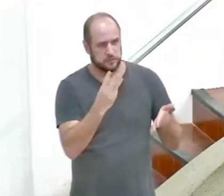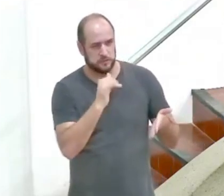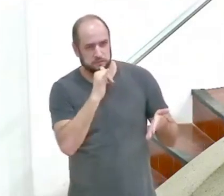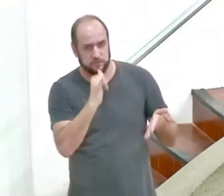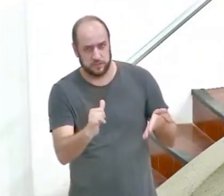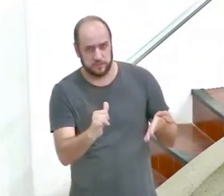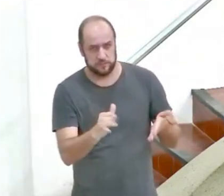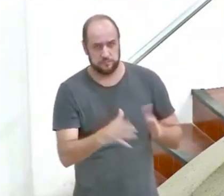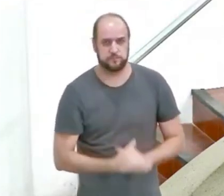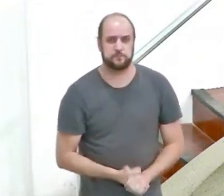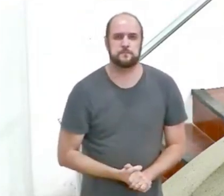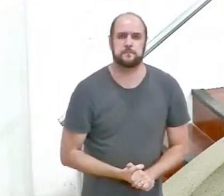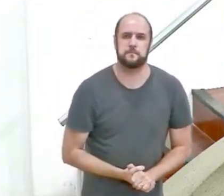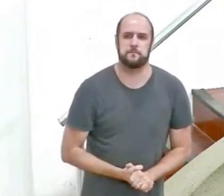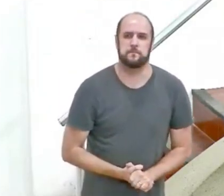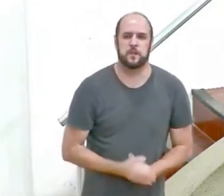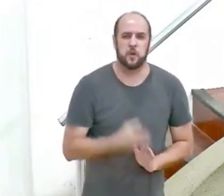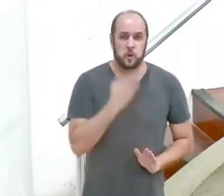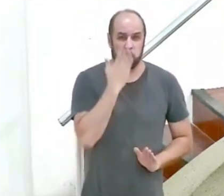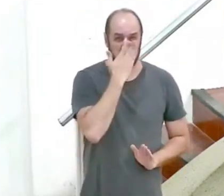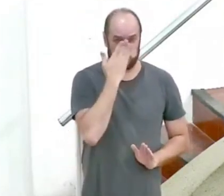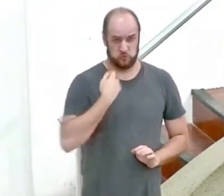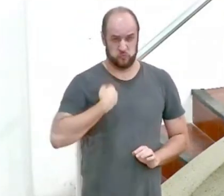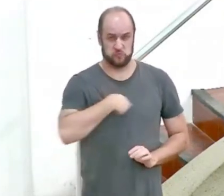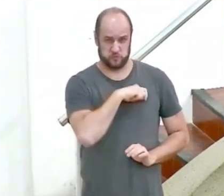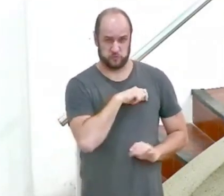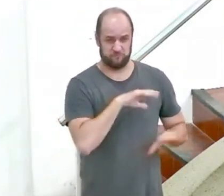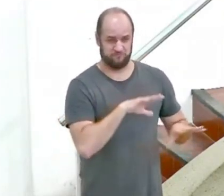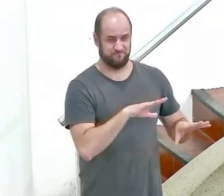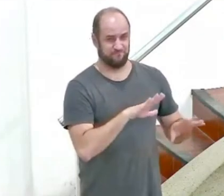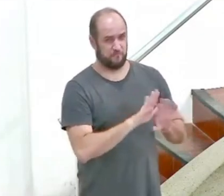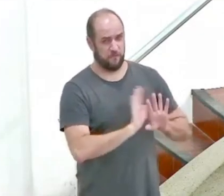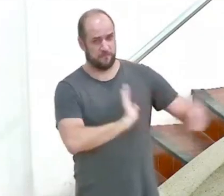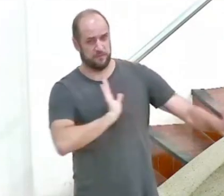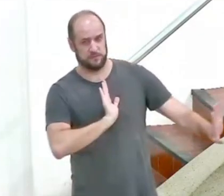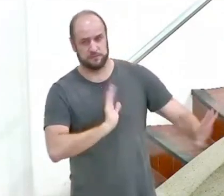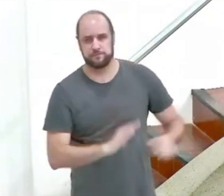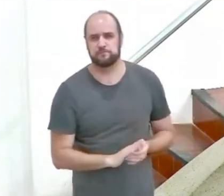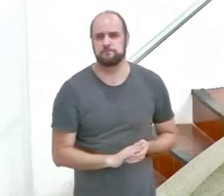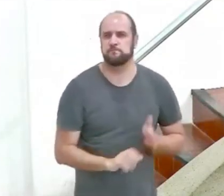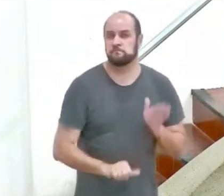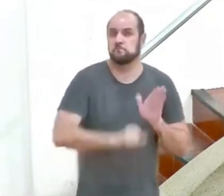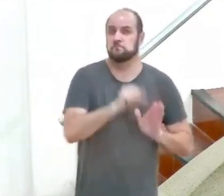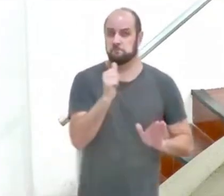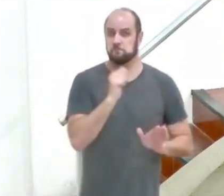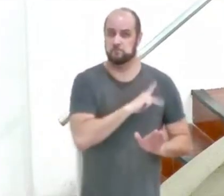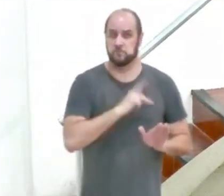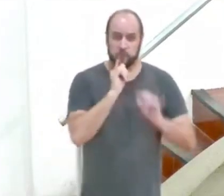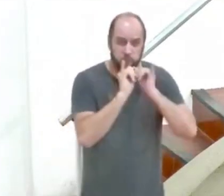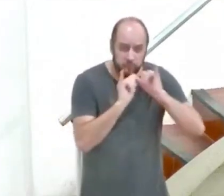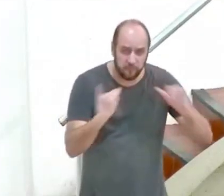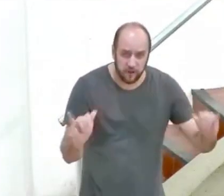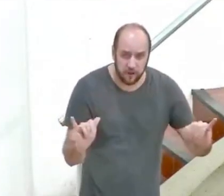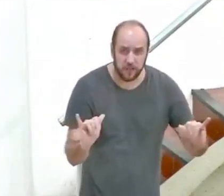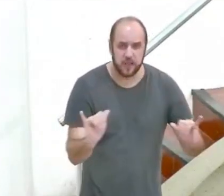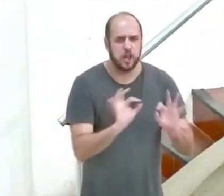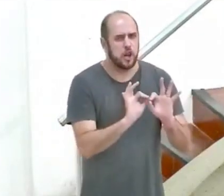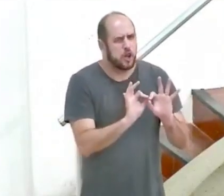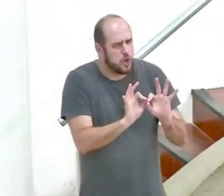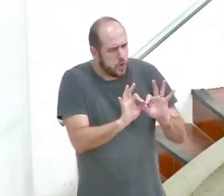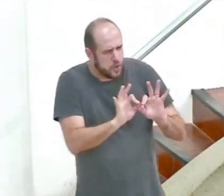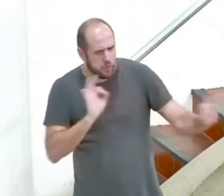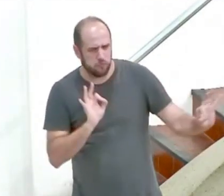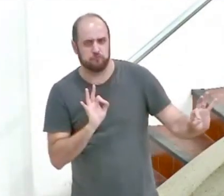abstenhais da prostituição. Para Paulo, em primeiro lugar, ser santo consiste em ficar longe